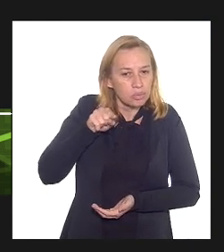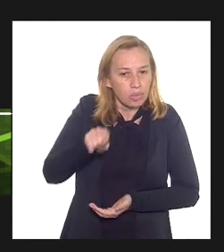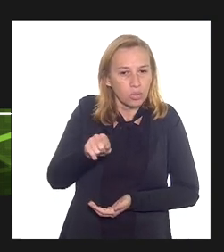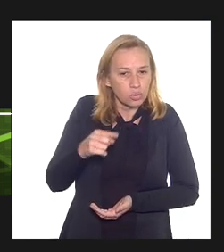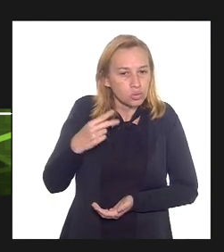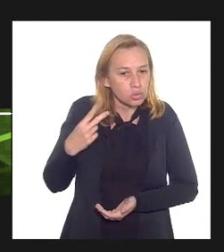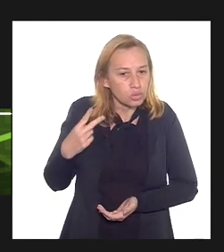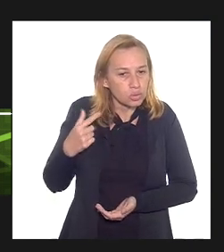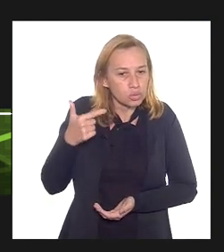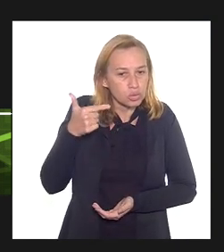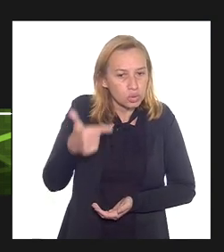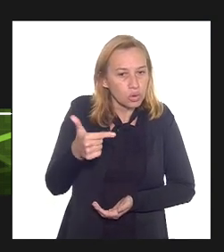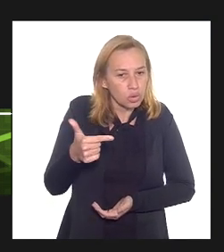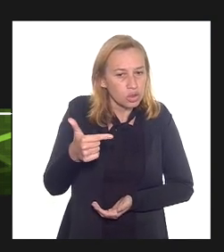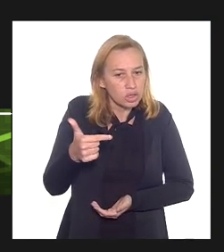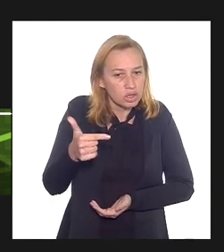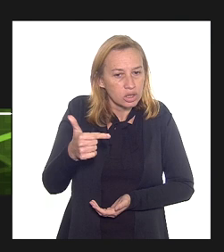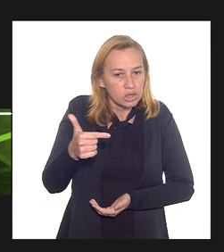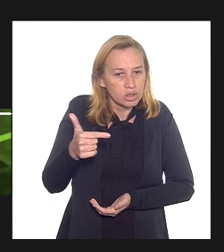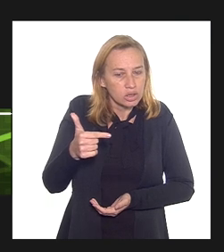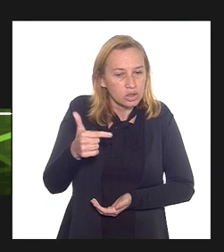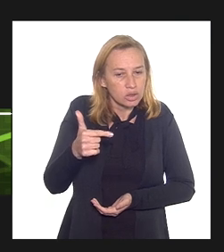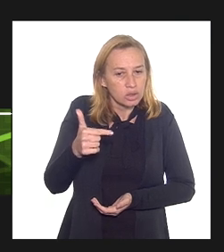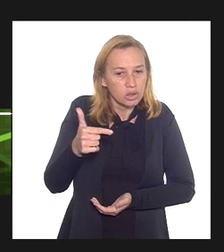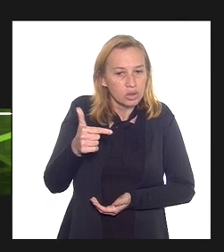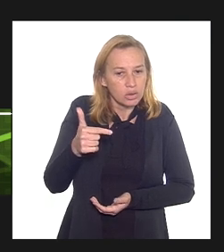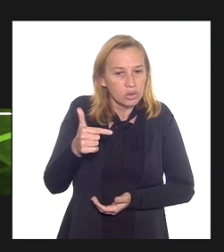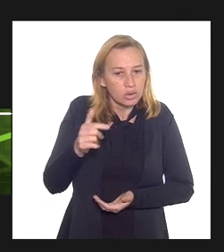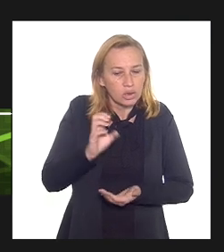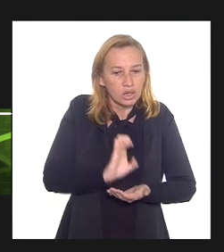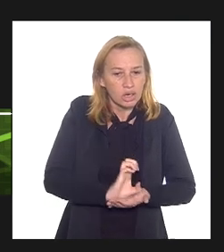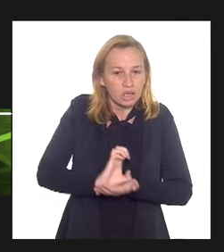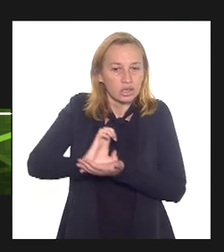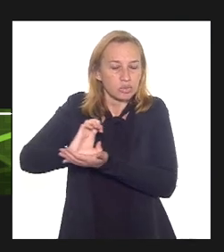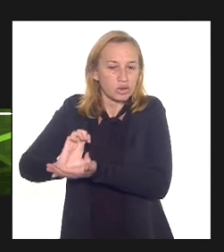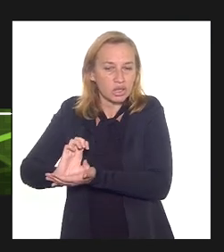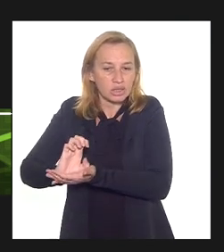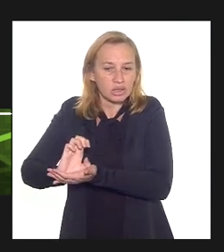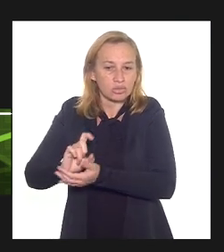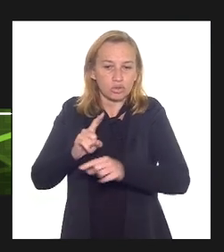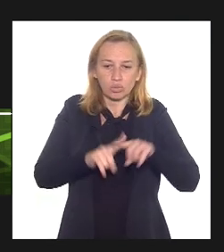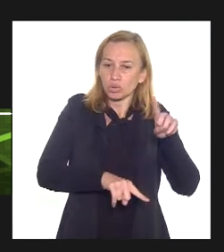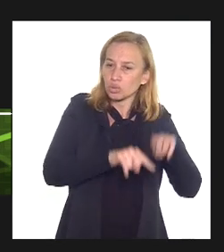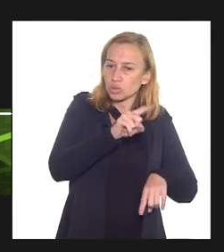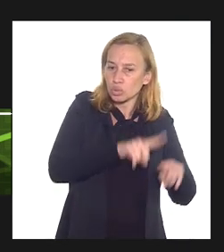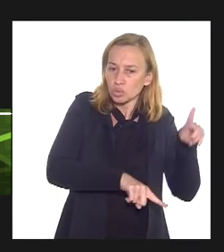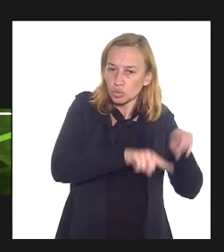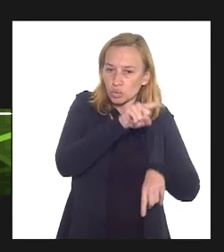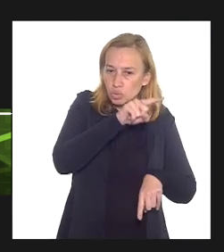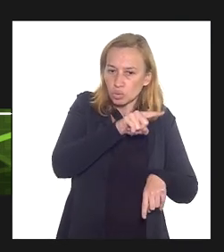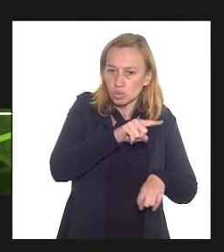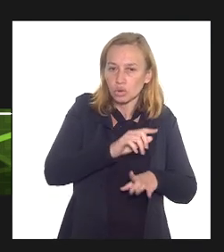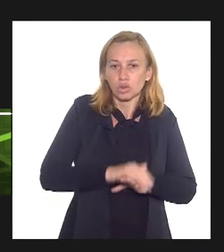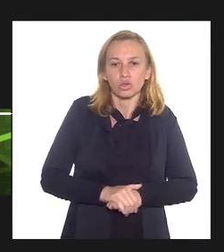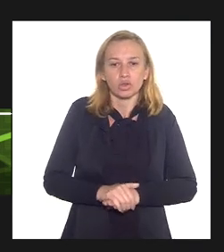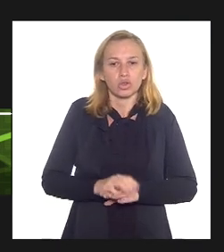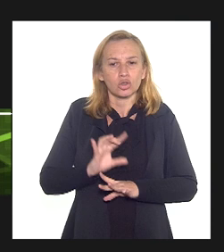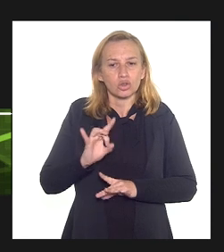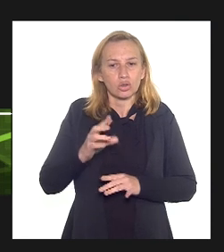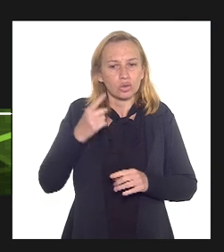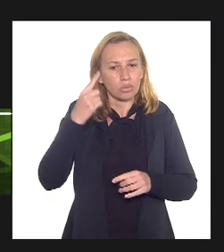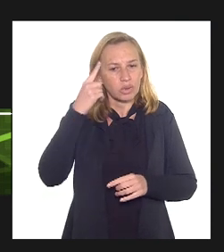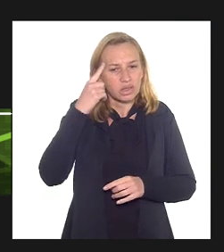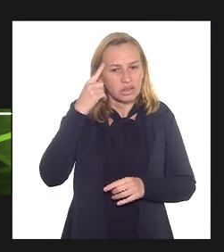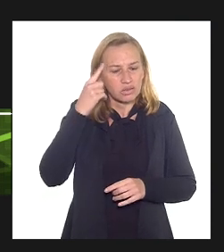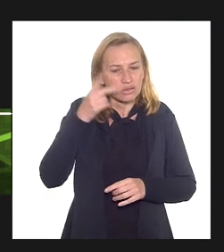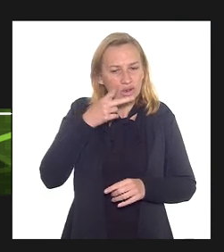que são de exportação do produto eu só estou assinalando para ficar